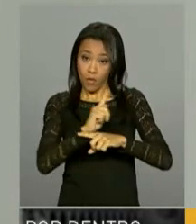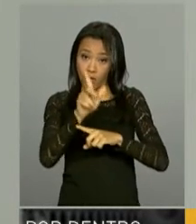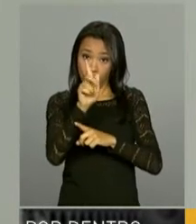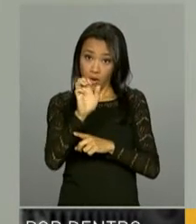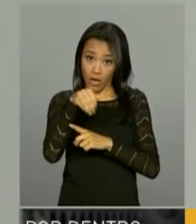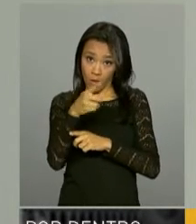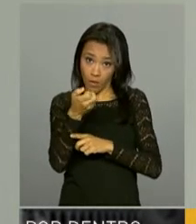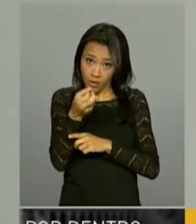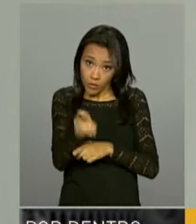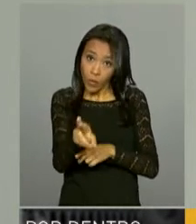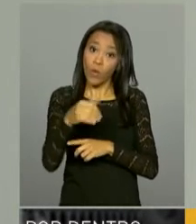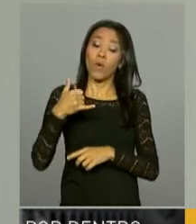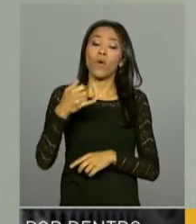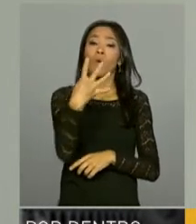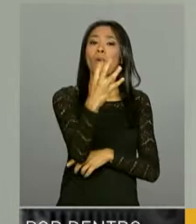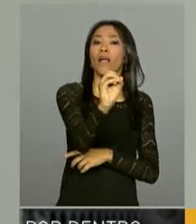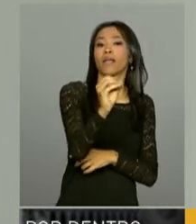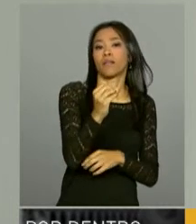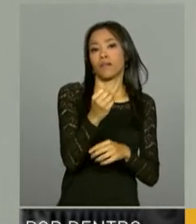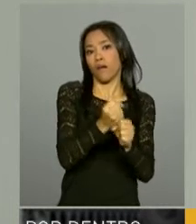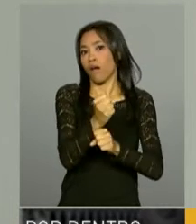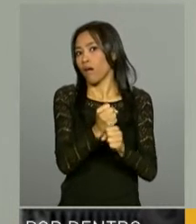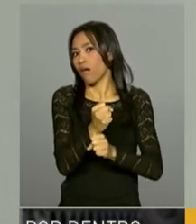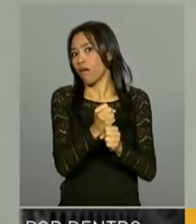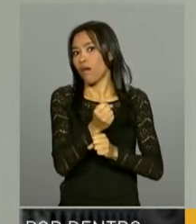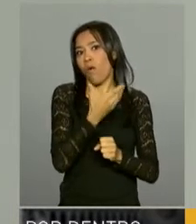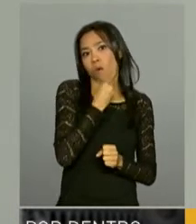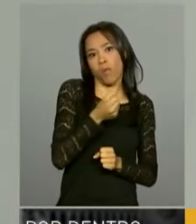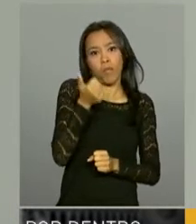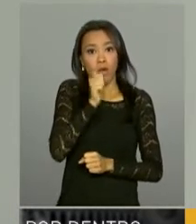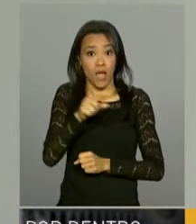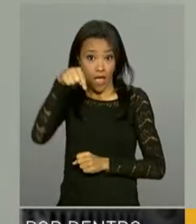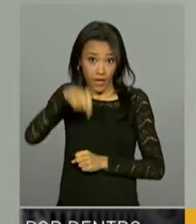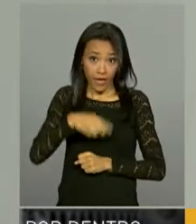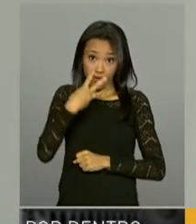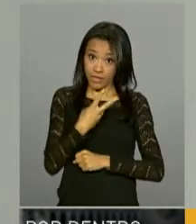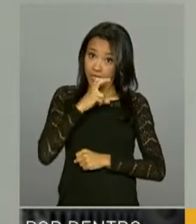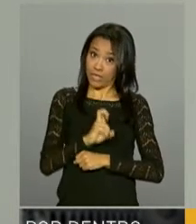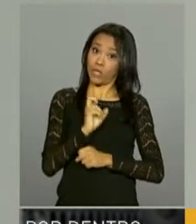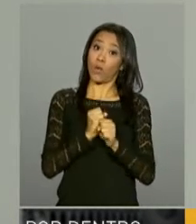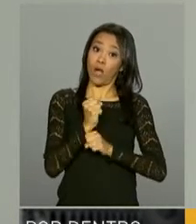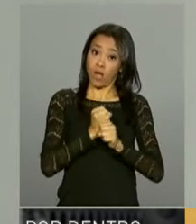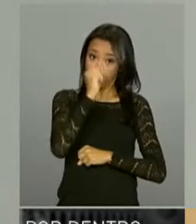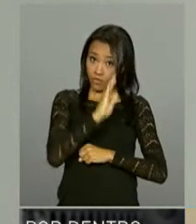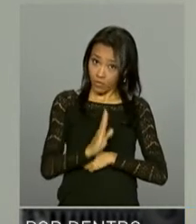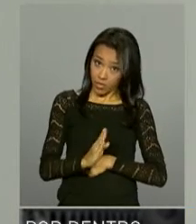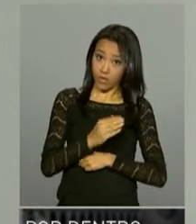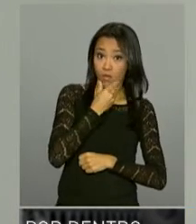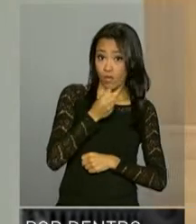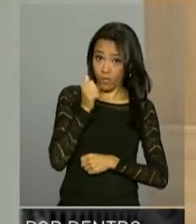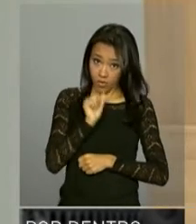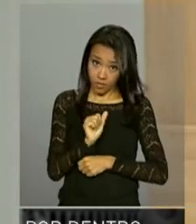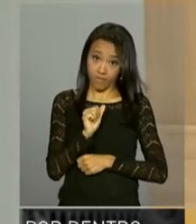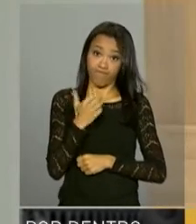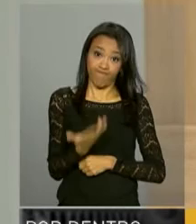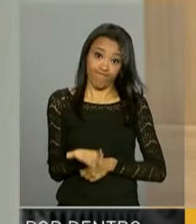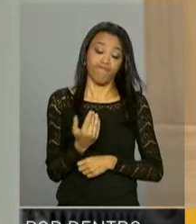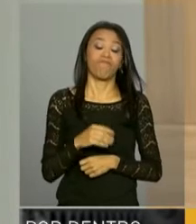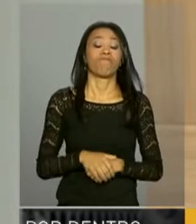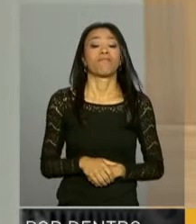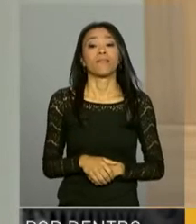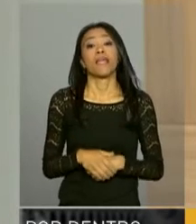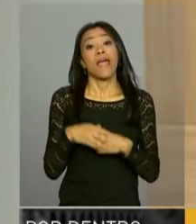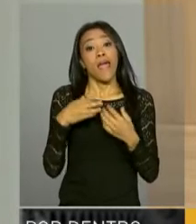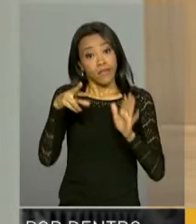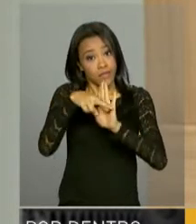são de 40 anos, seja para homem, seja para mulher. E aqui são 35 anos de contribuição para homem, 30 anos de contribuição para mulher. Elas são